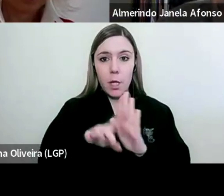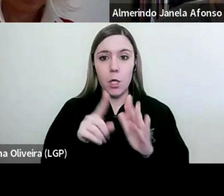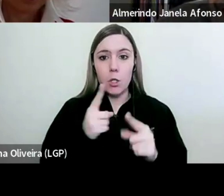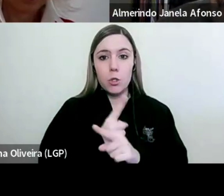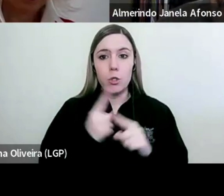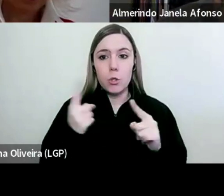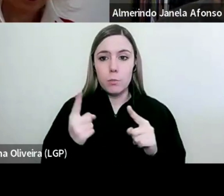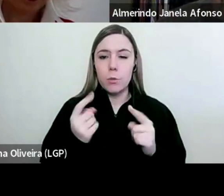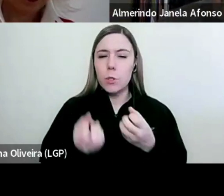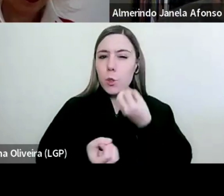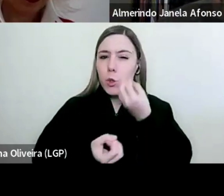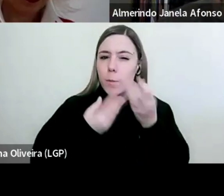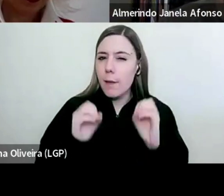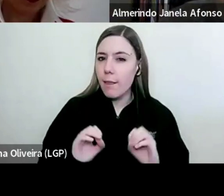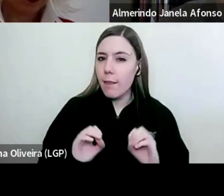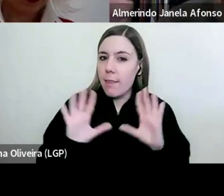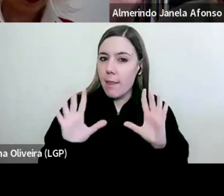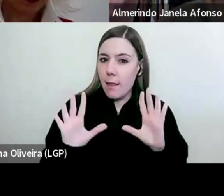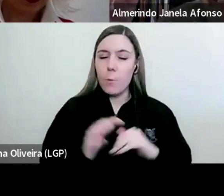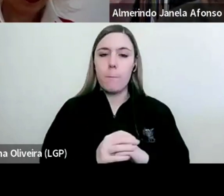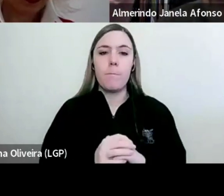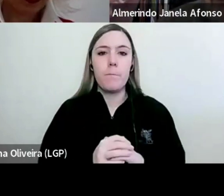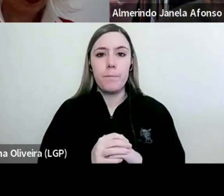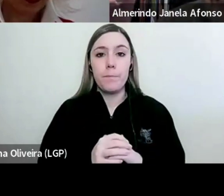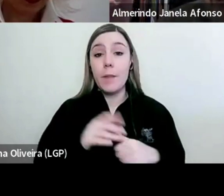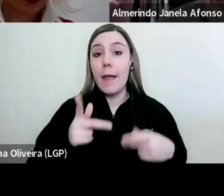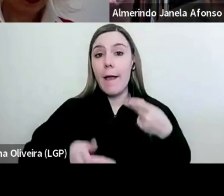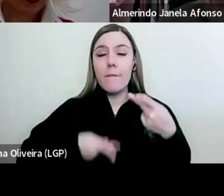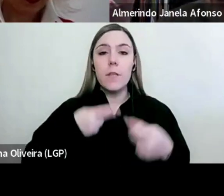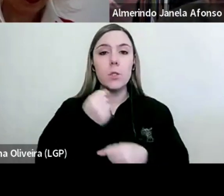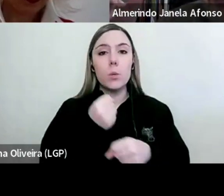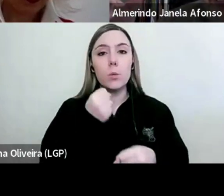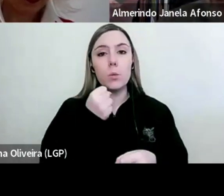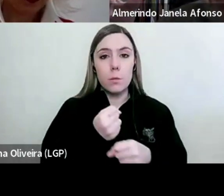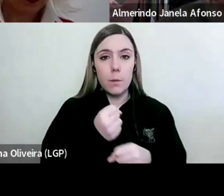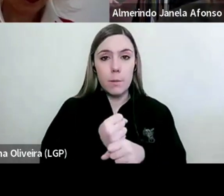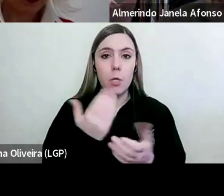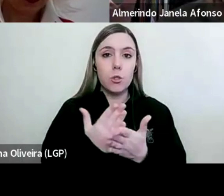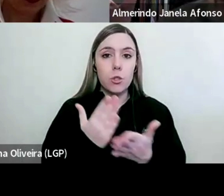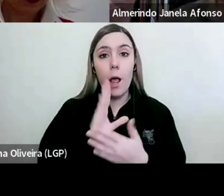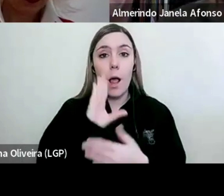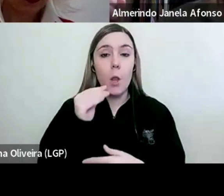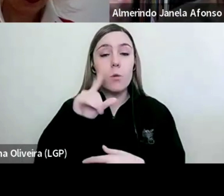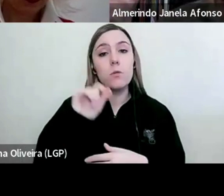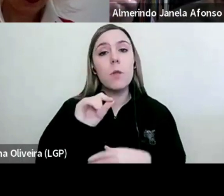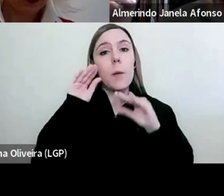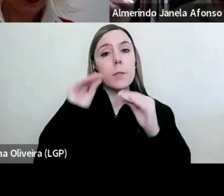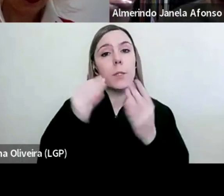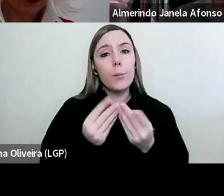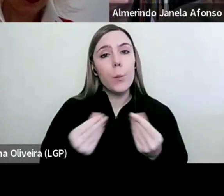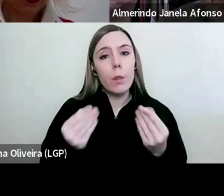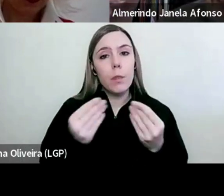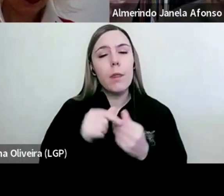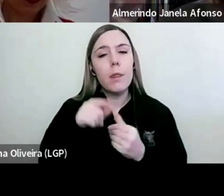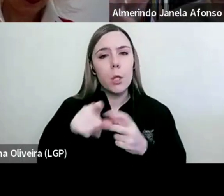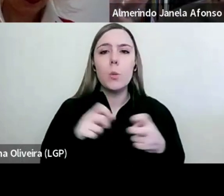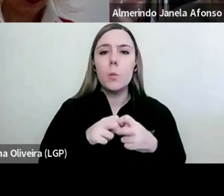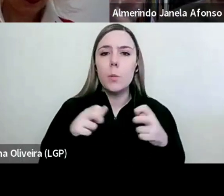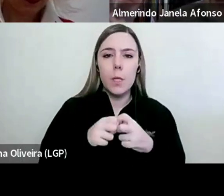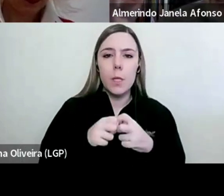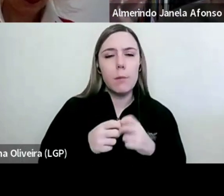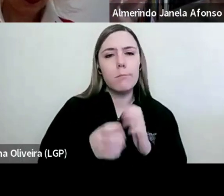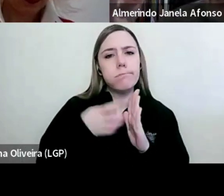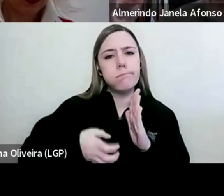elucidativo. A avaliação do trabalho escolar dos alunos e da qualidade do ensino constitui um dos problemas mais